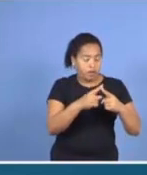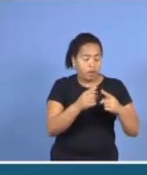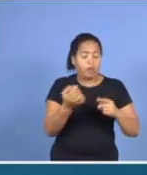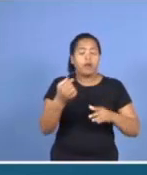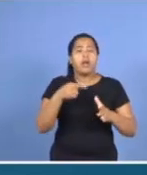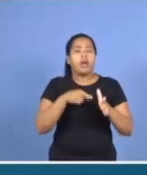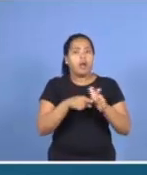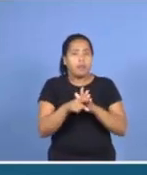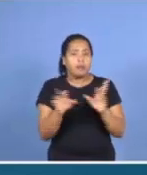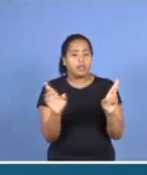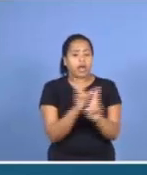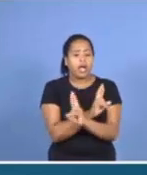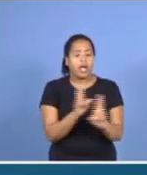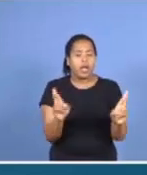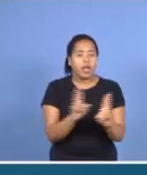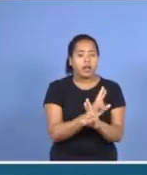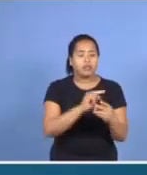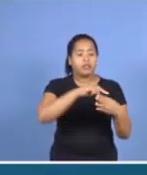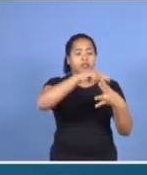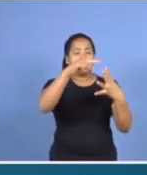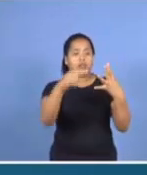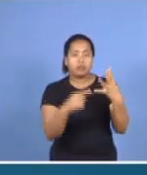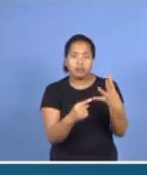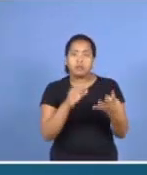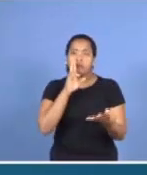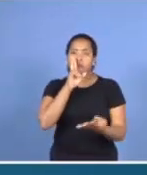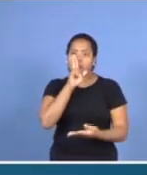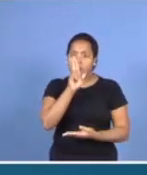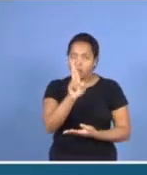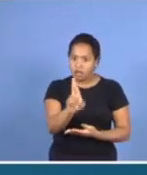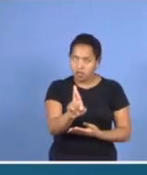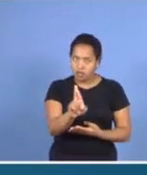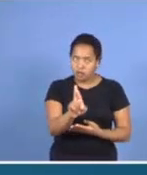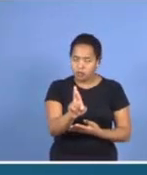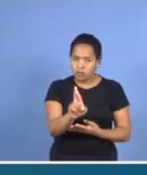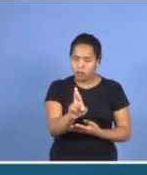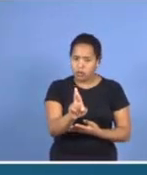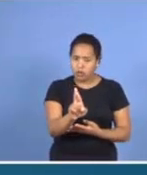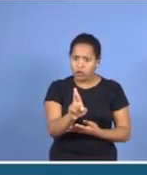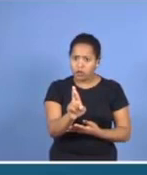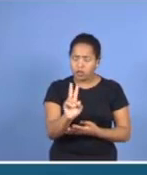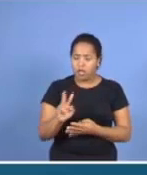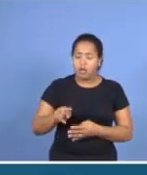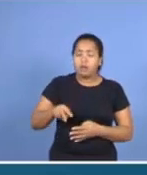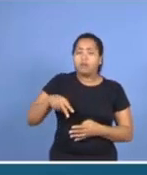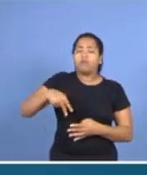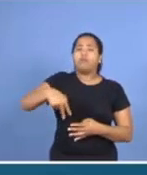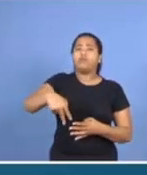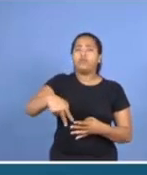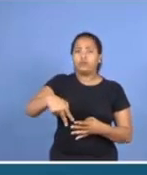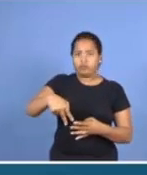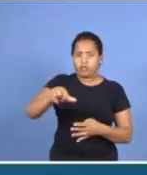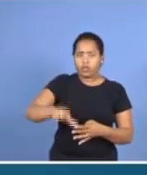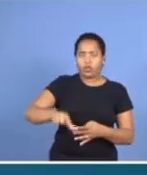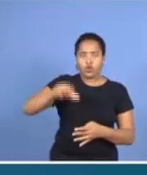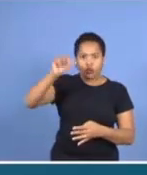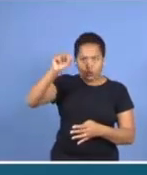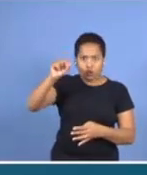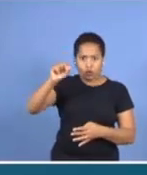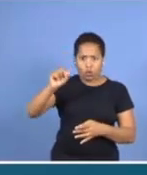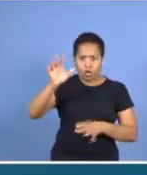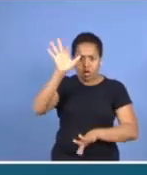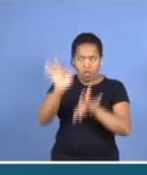pergunta envolve quatro respostas. A posição dos nobres e magistrados, no capítulo 3, verso